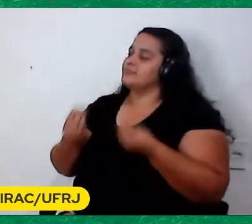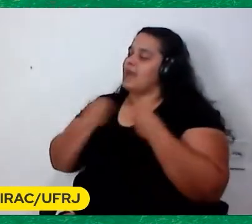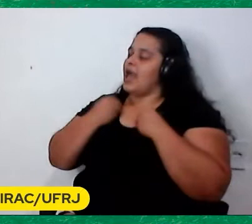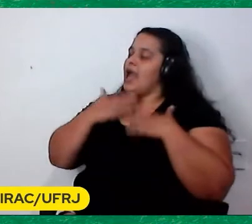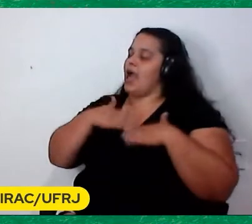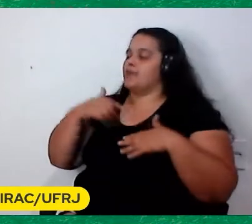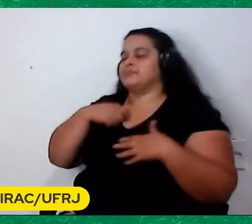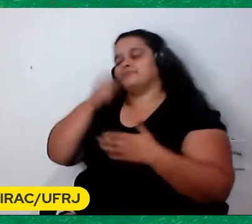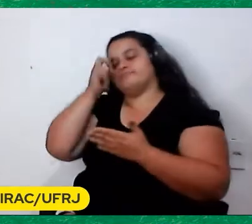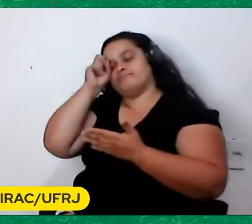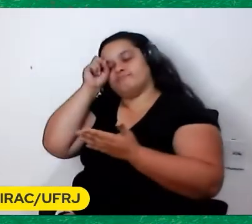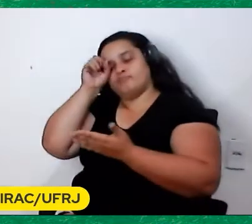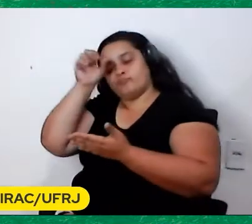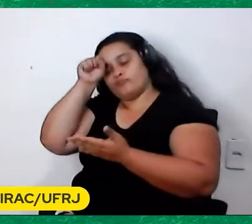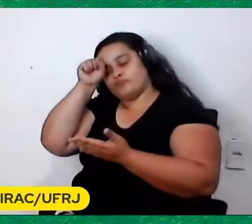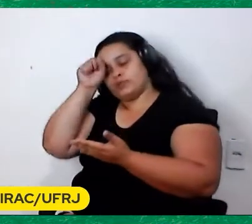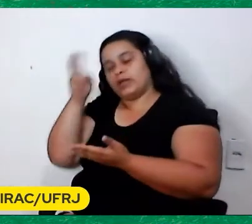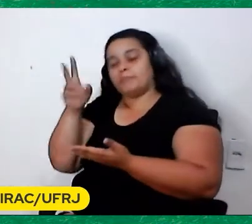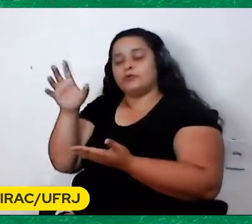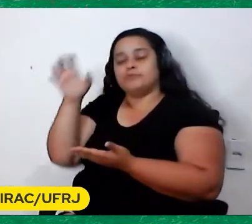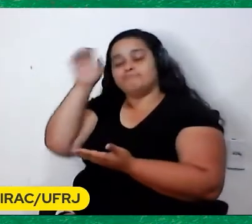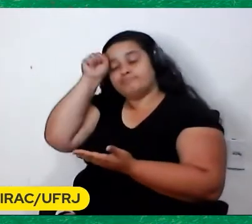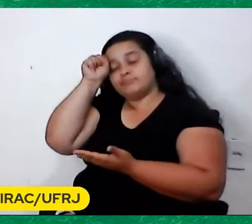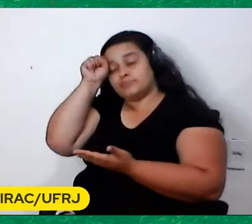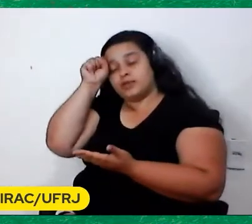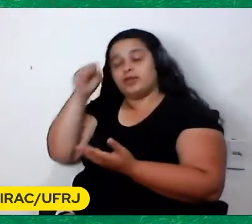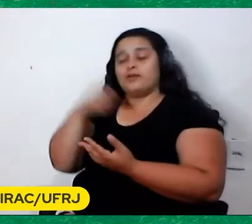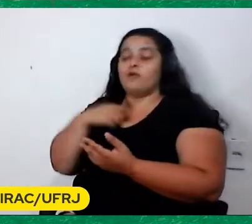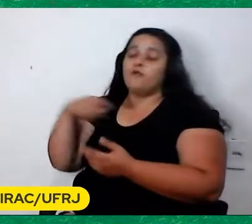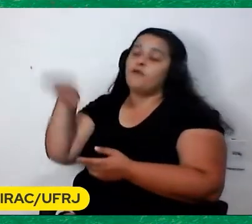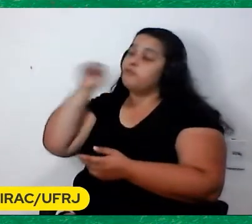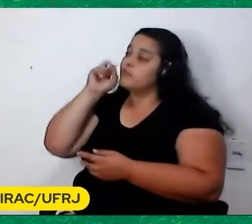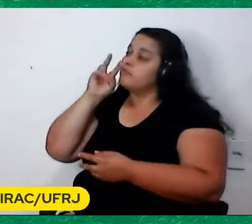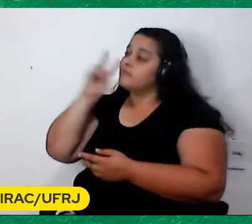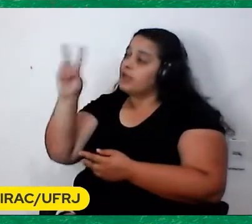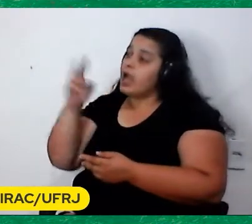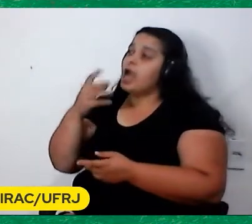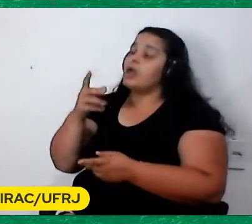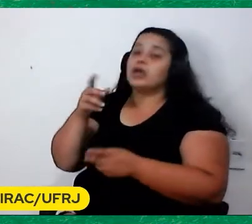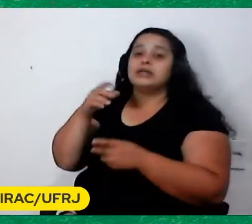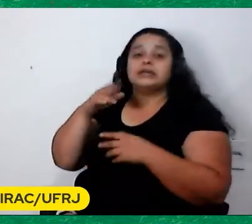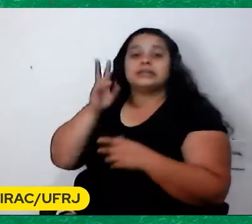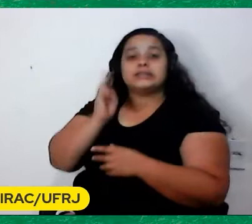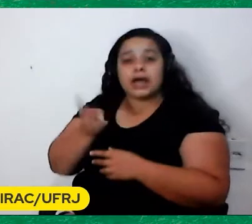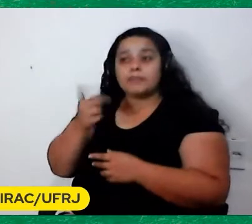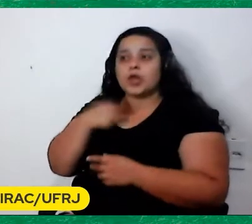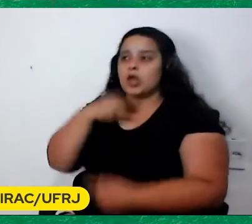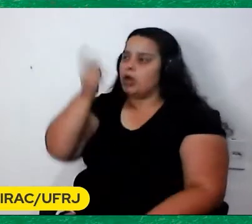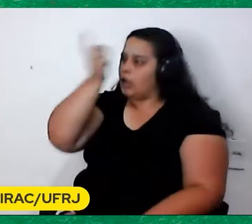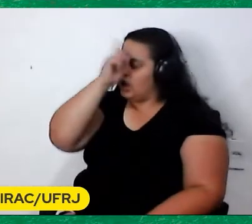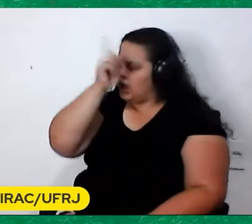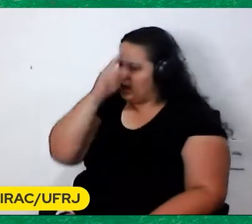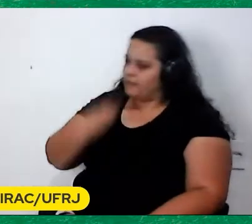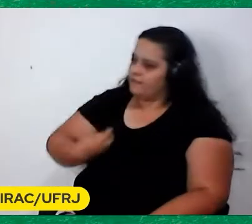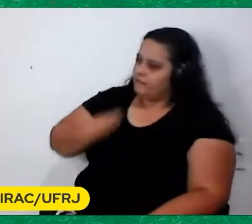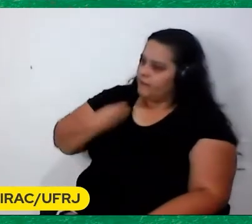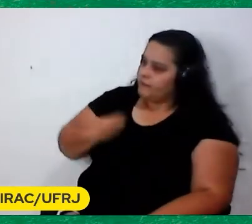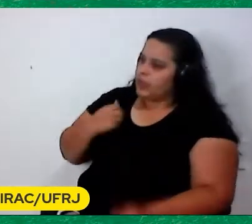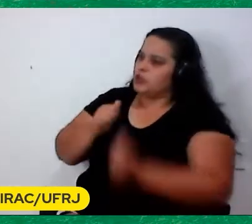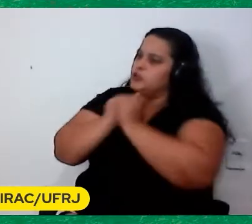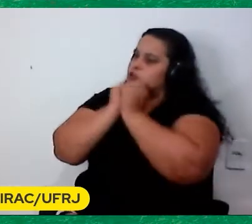Dessa coisa De tanto A convivência com ele Dos momentos Assim Agradáveis De viver